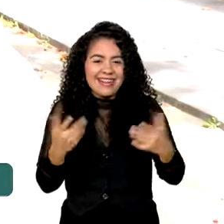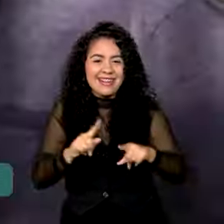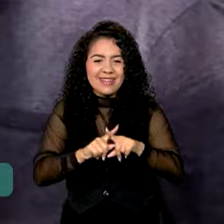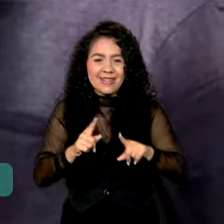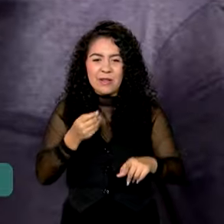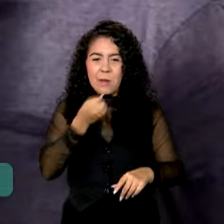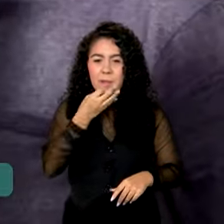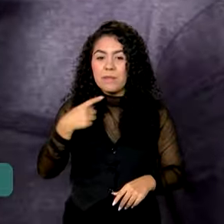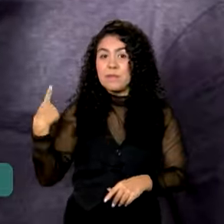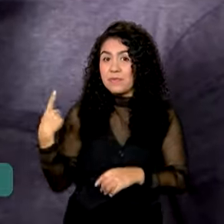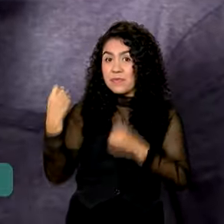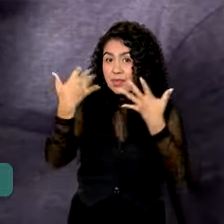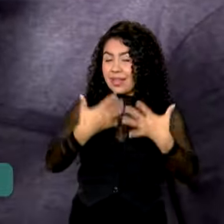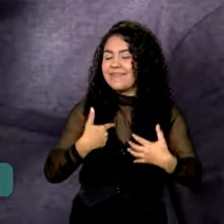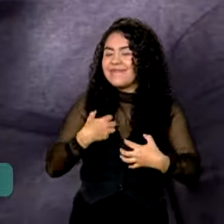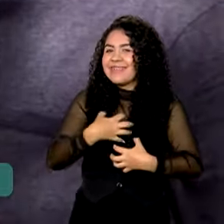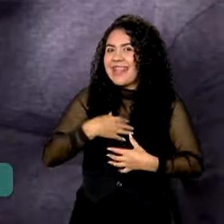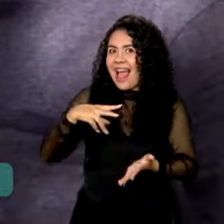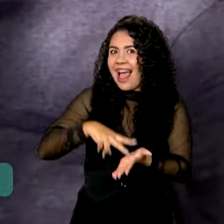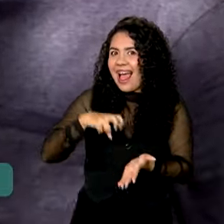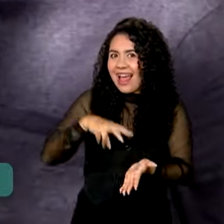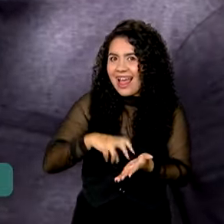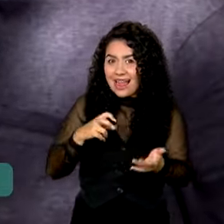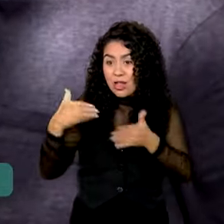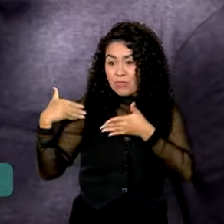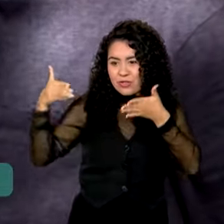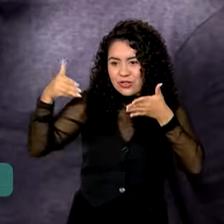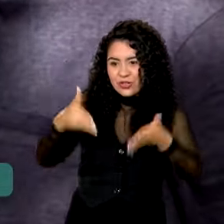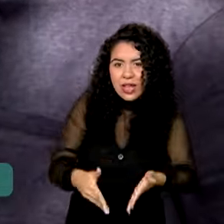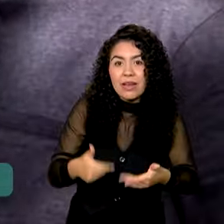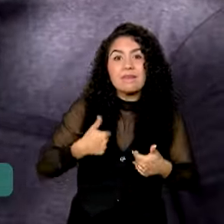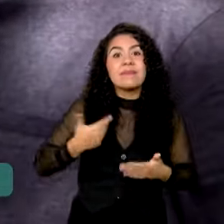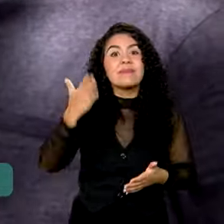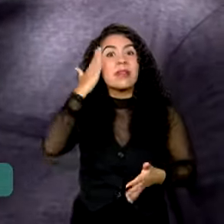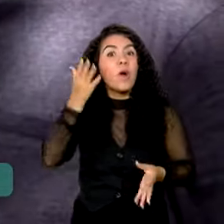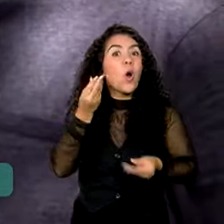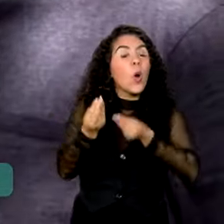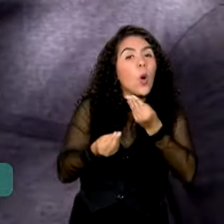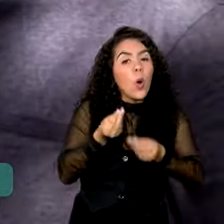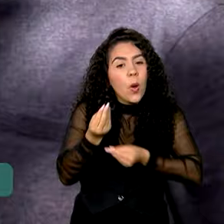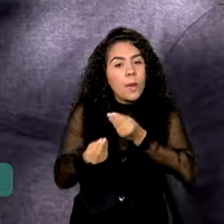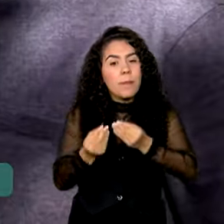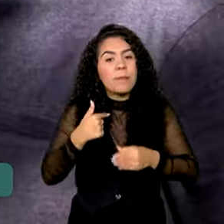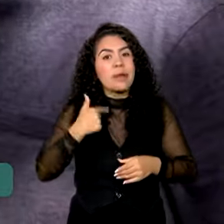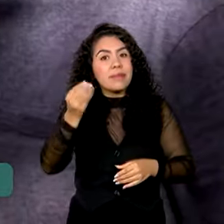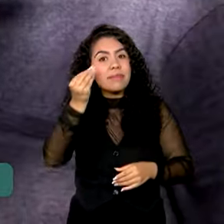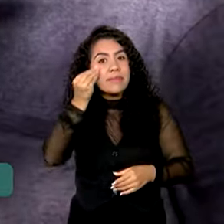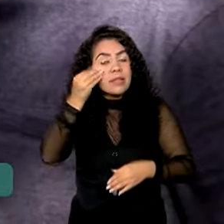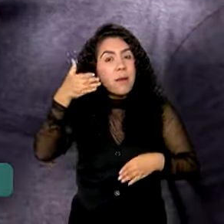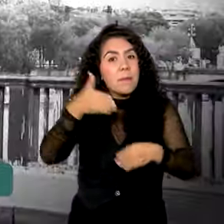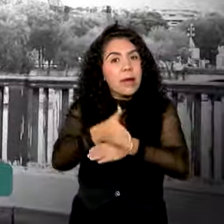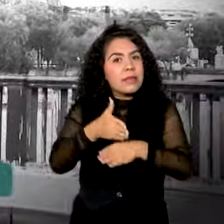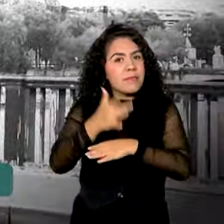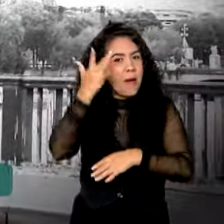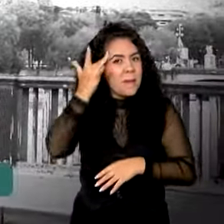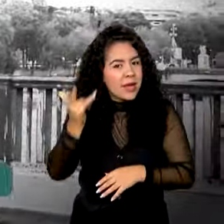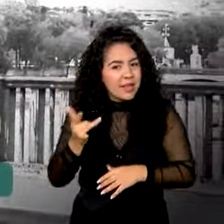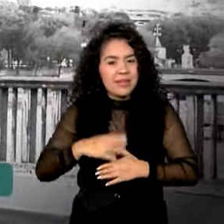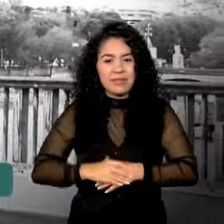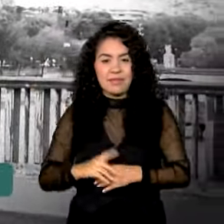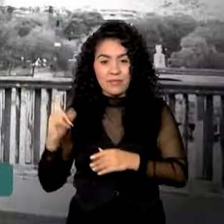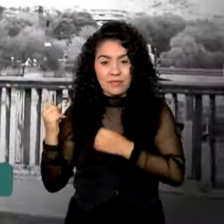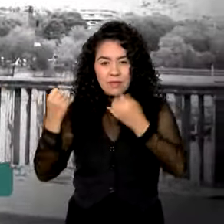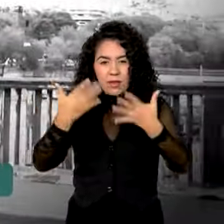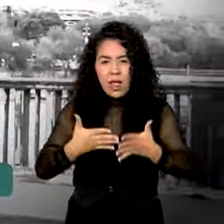se está fazendo. Estamos muito animados e chegamos hoje já para ver como é que vai ser, para ver se a gente consegue participar a partir de amanhã. Berço dos